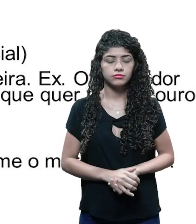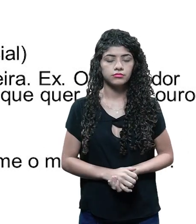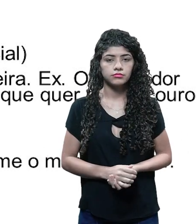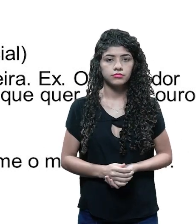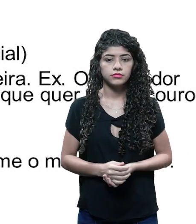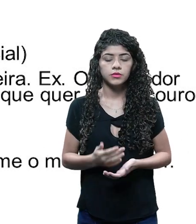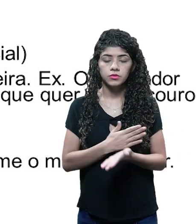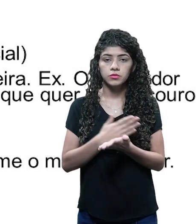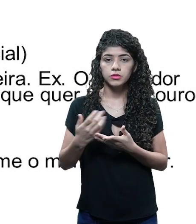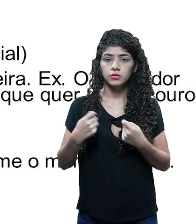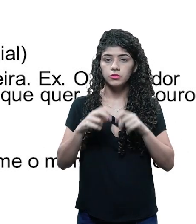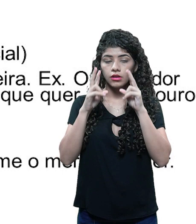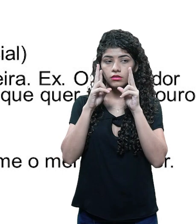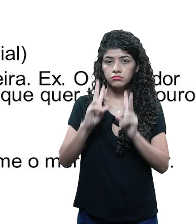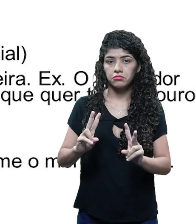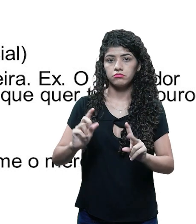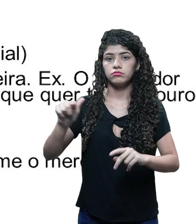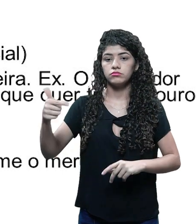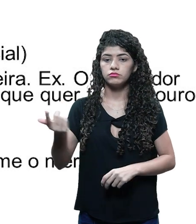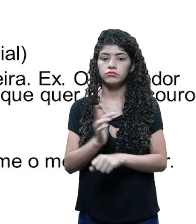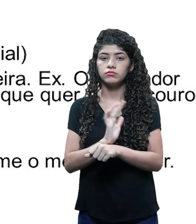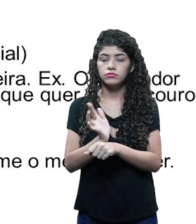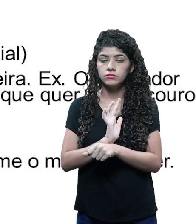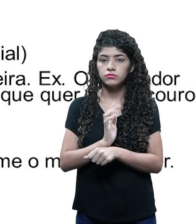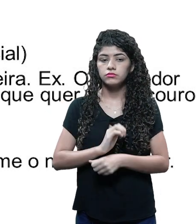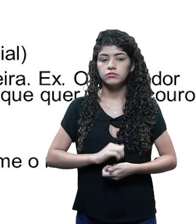no Mercador de Veneza, certo?